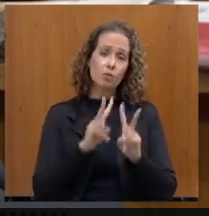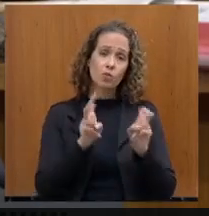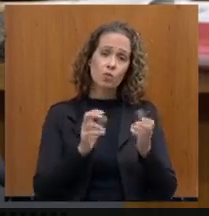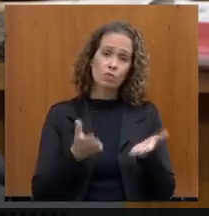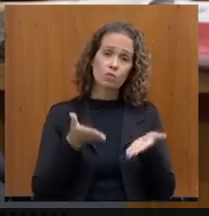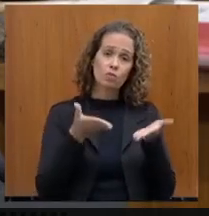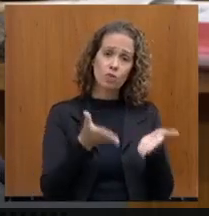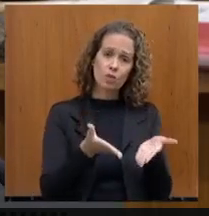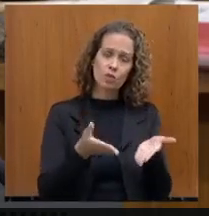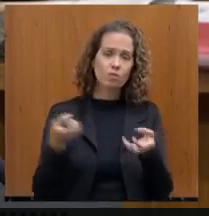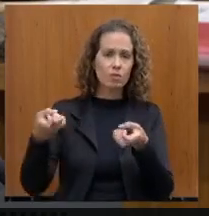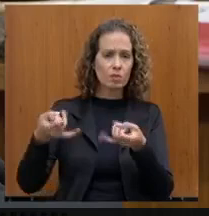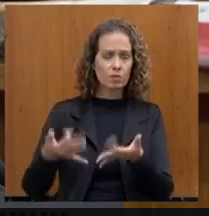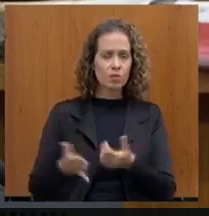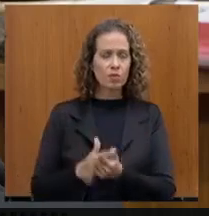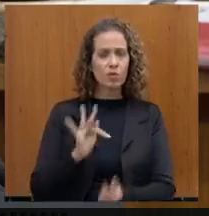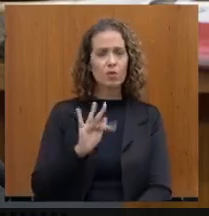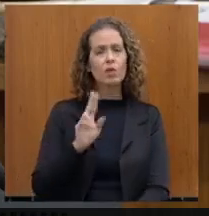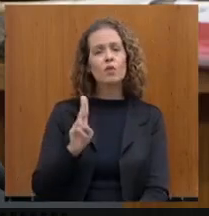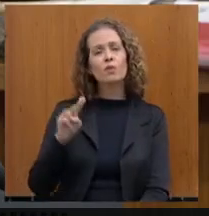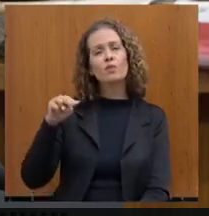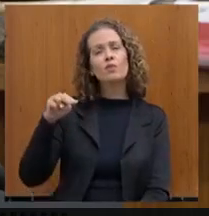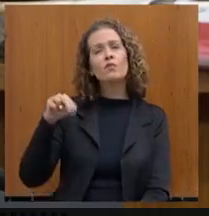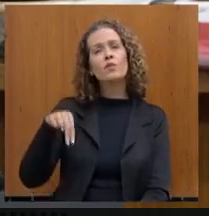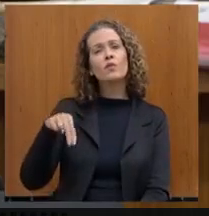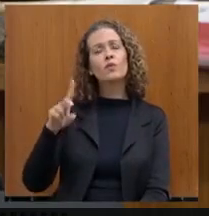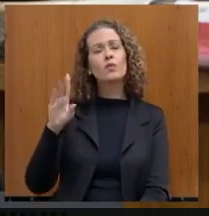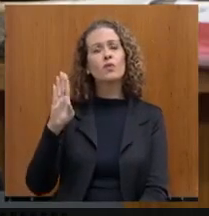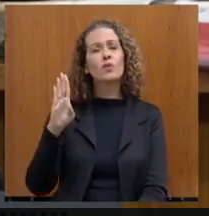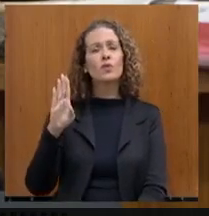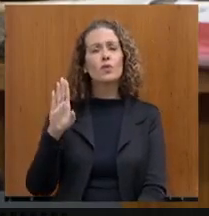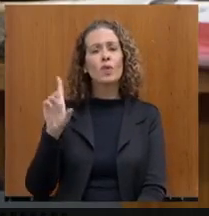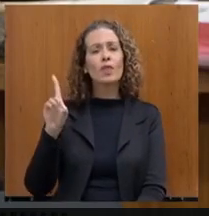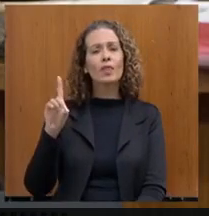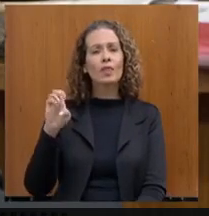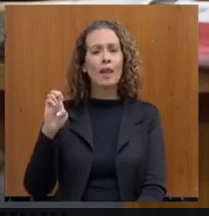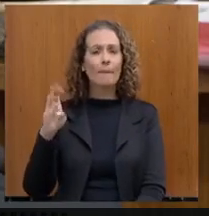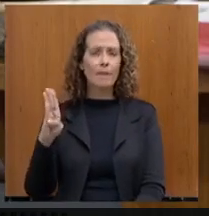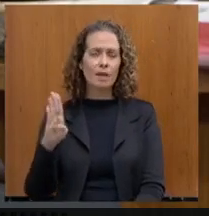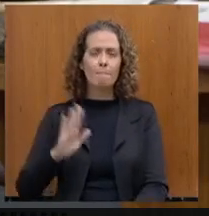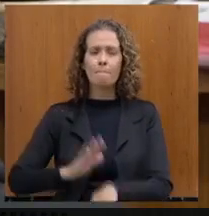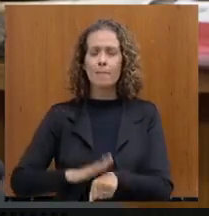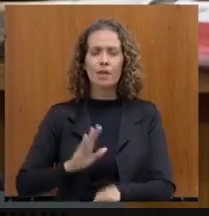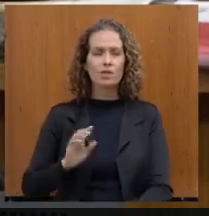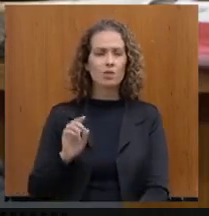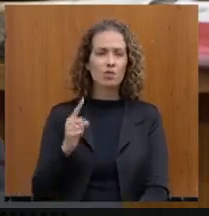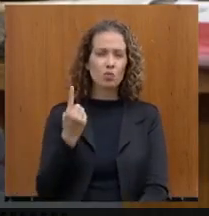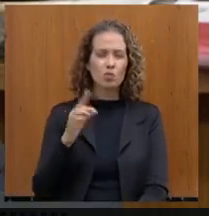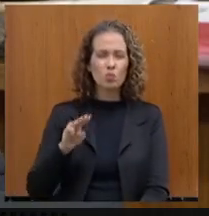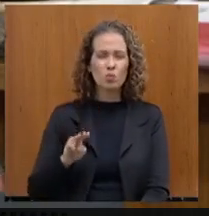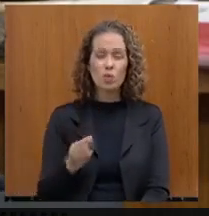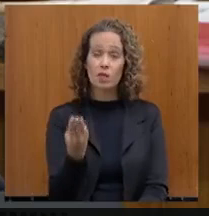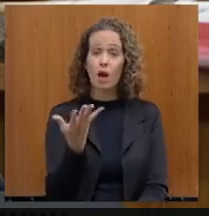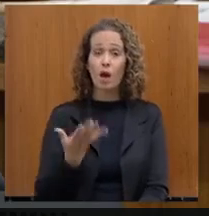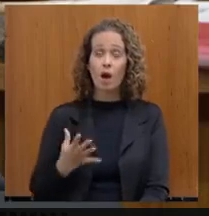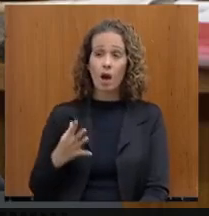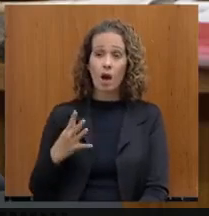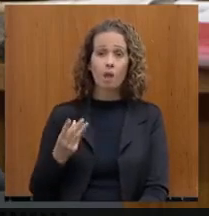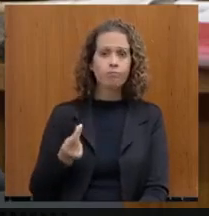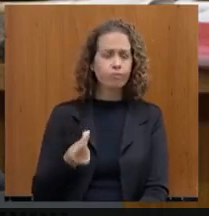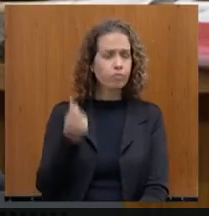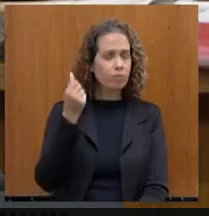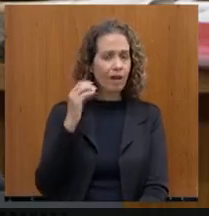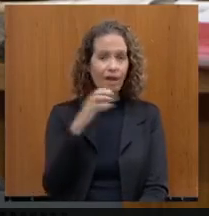é isso. Com relação ao Fundeb, mais de um bilhão, a gente tem que lembrar que a execução financeira não acontece de imediato, ela tem um prazo para acontecer.